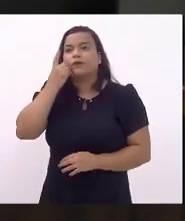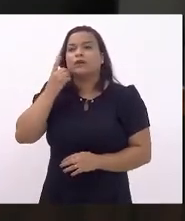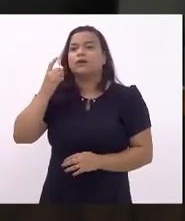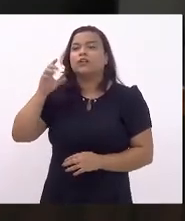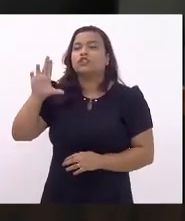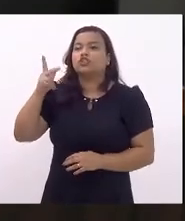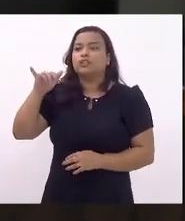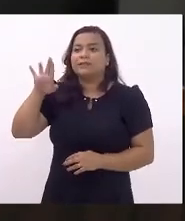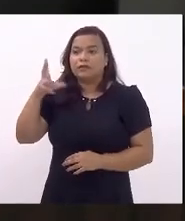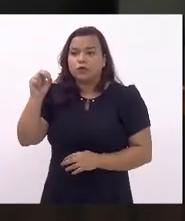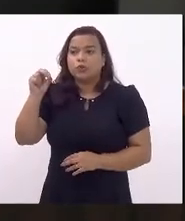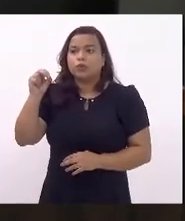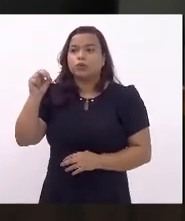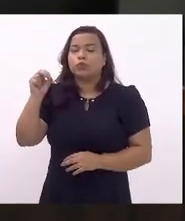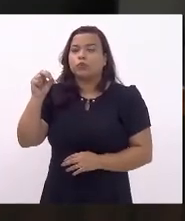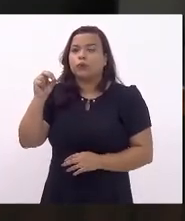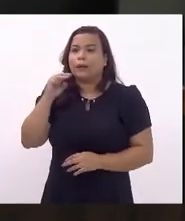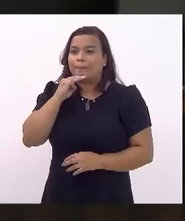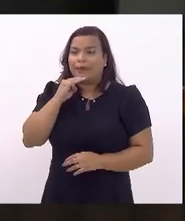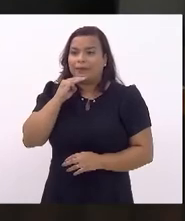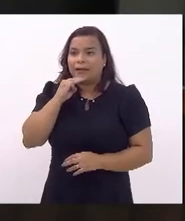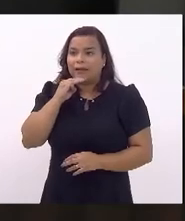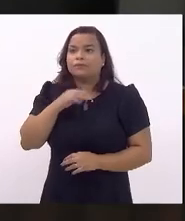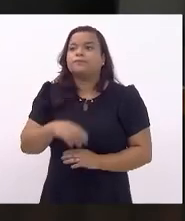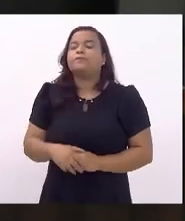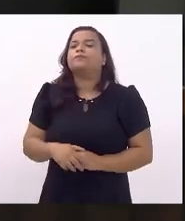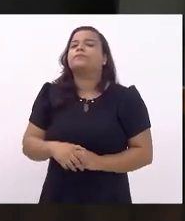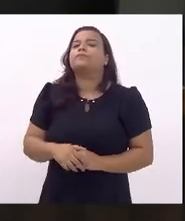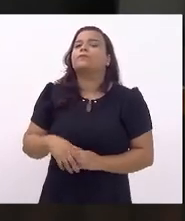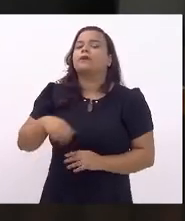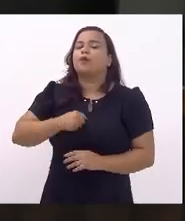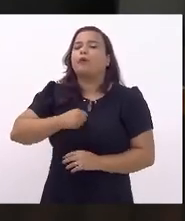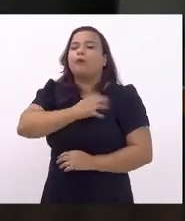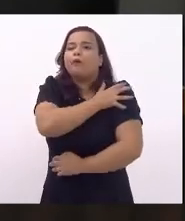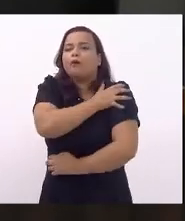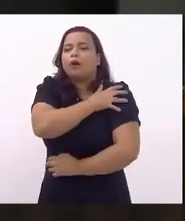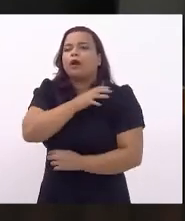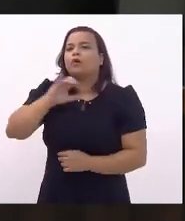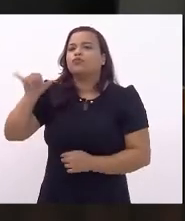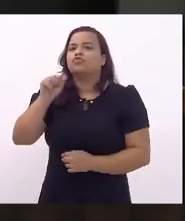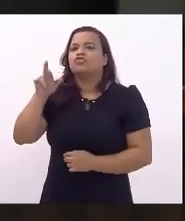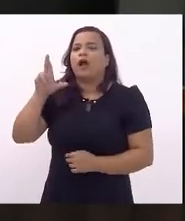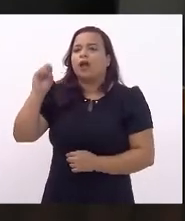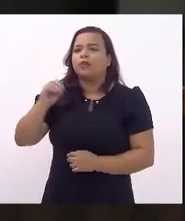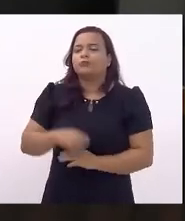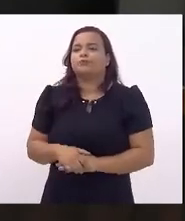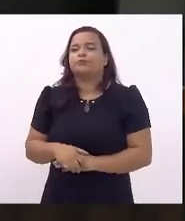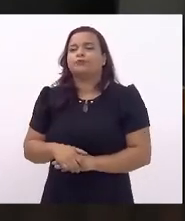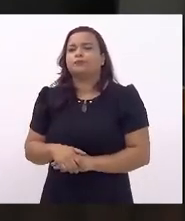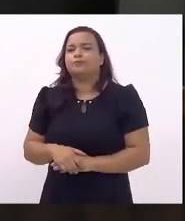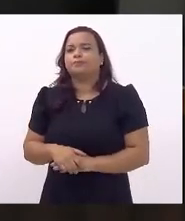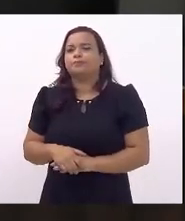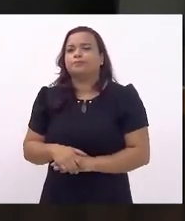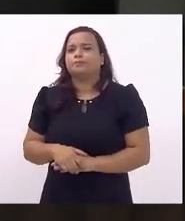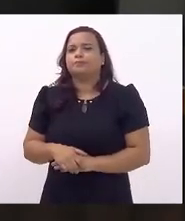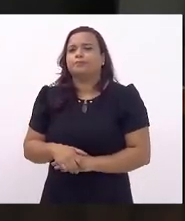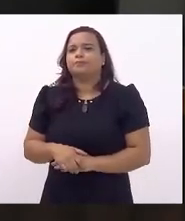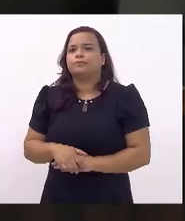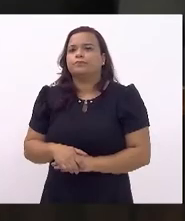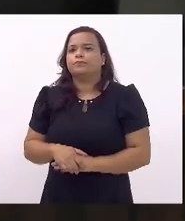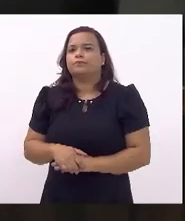Mangueira, deputado Chiquinho da Mangueira, deputado Coronel Jairo, deputado Coronel Jairo, deputado